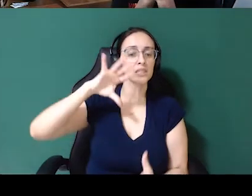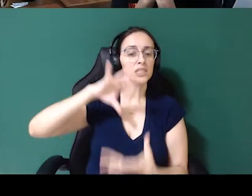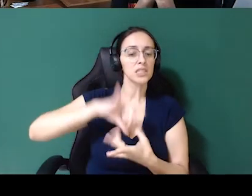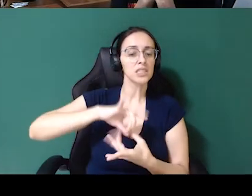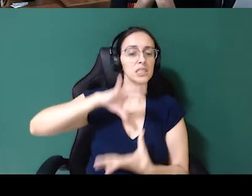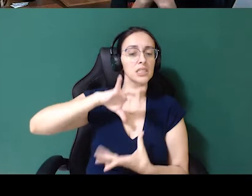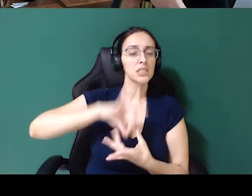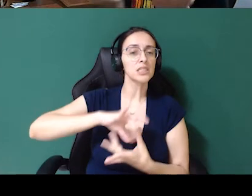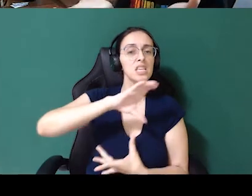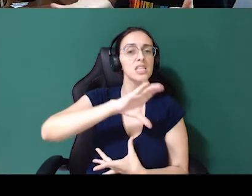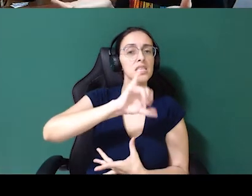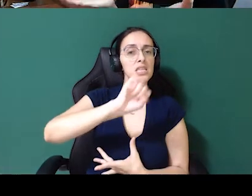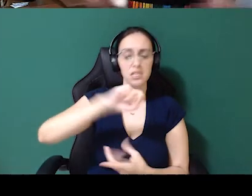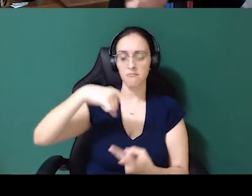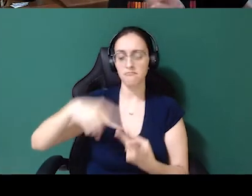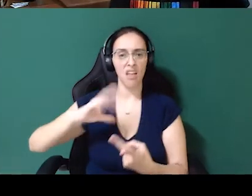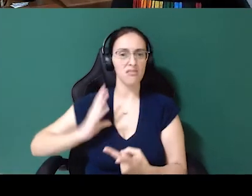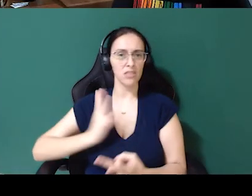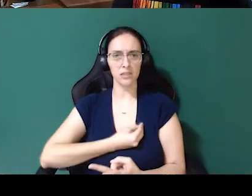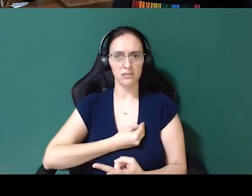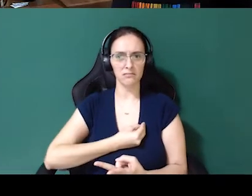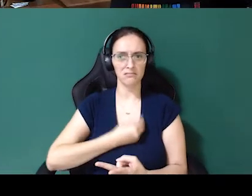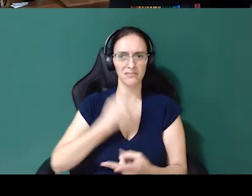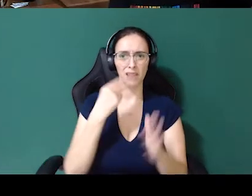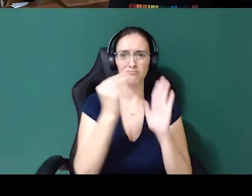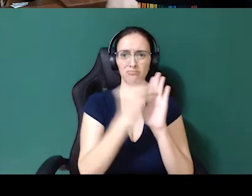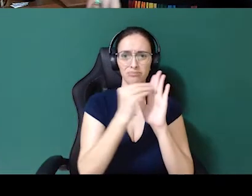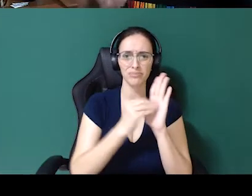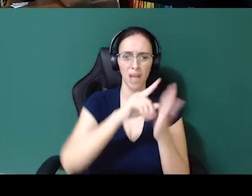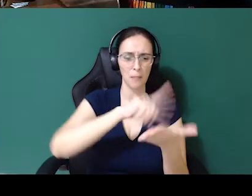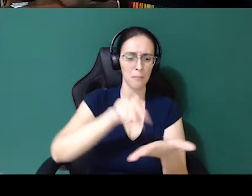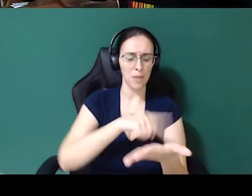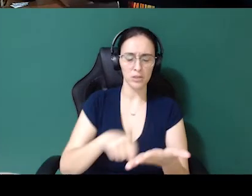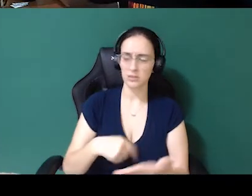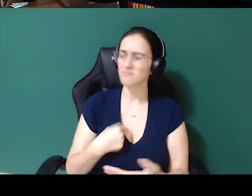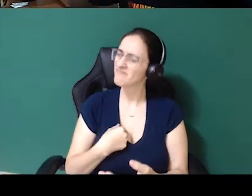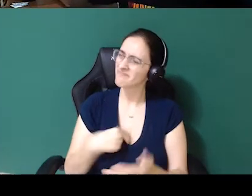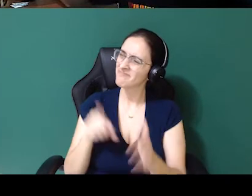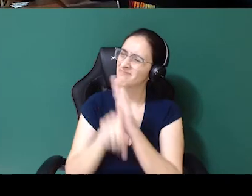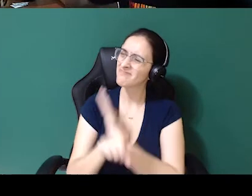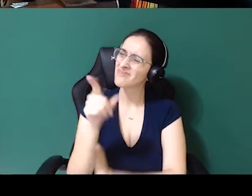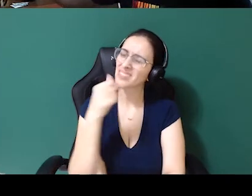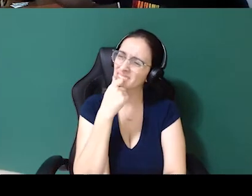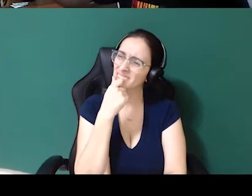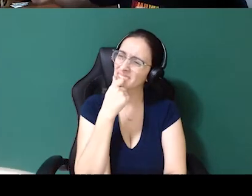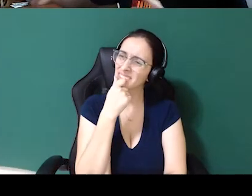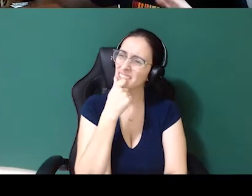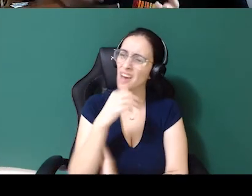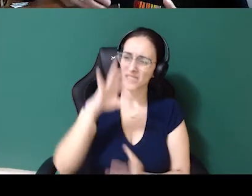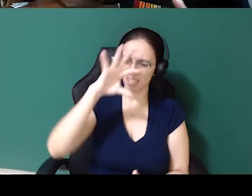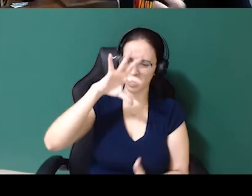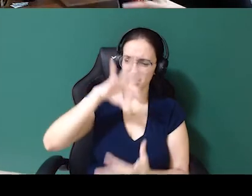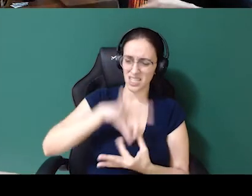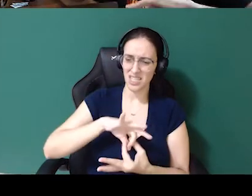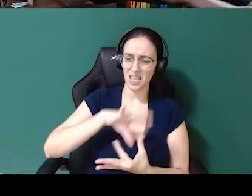tempo. O que não é possível. A pessoa não pode ser cis e trans ao mesmo tempo. Aí eu questionei se talvez algumas das pessoas não estariam